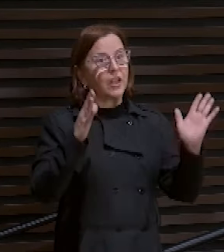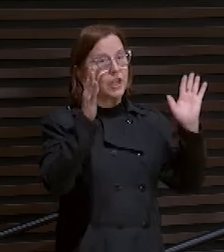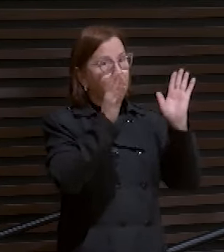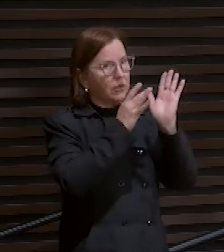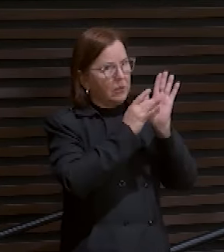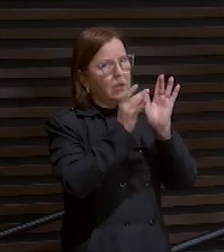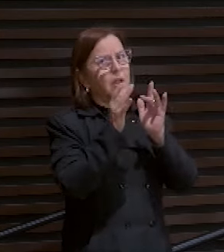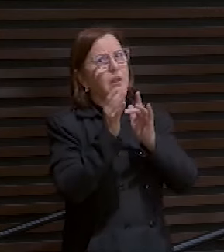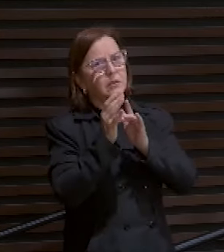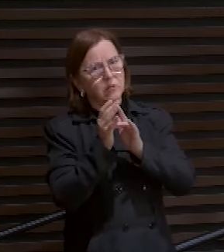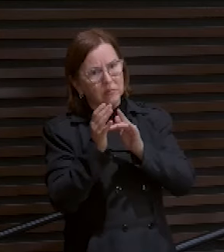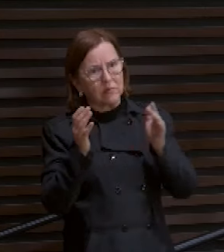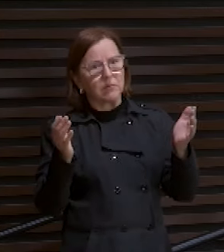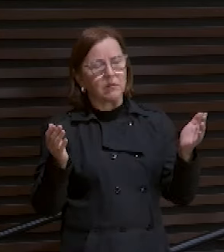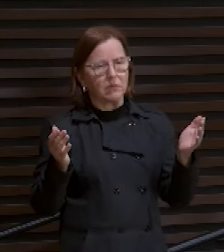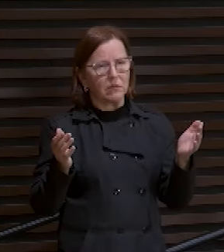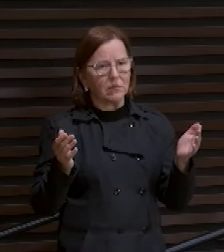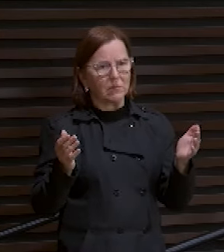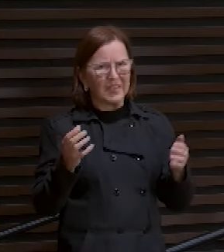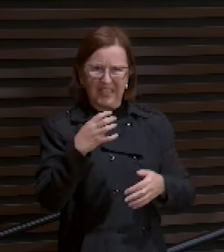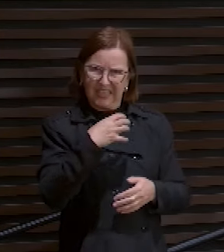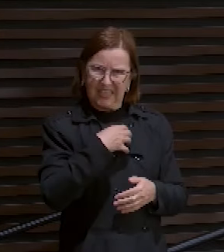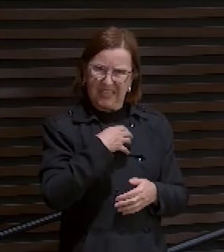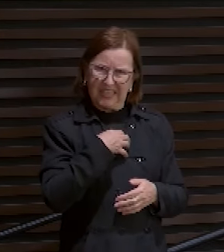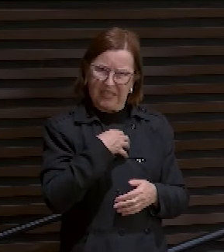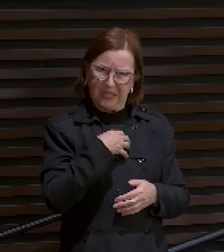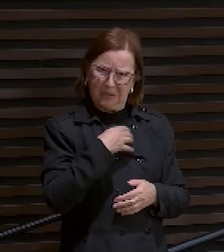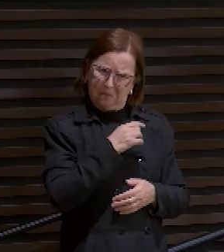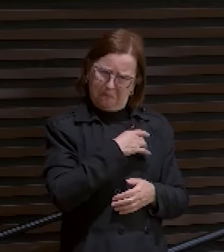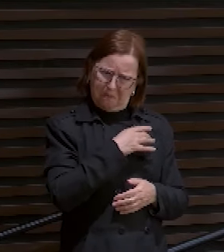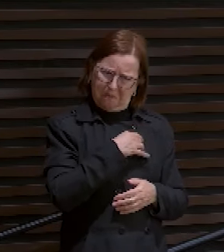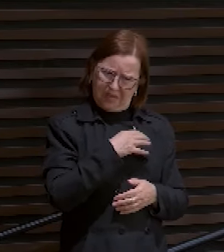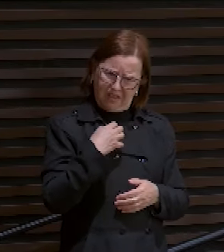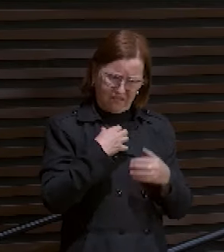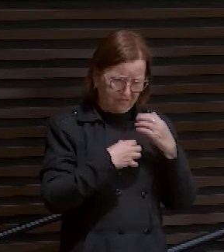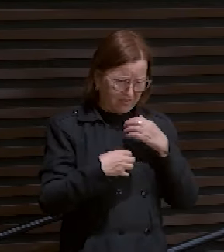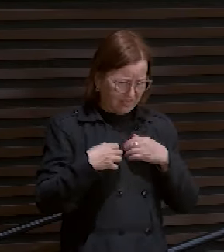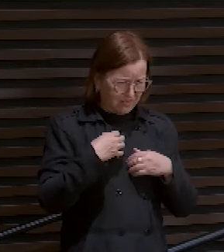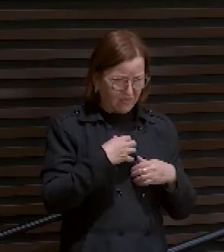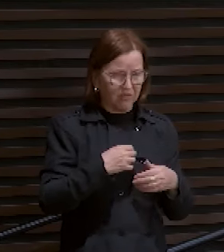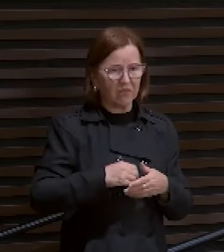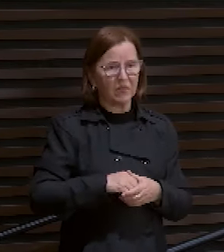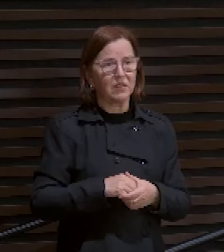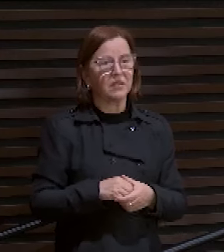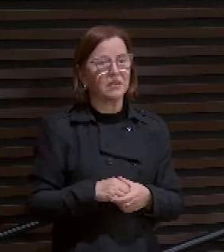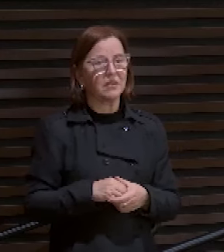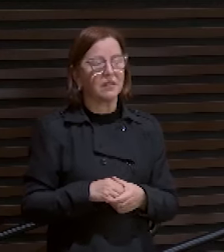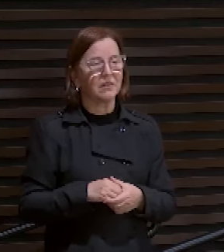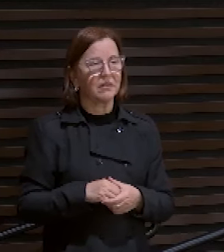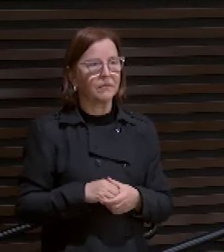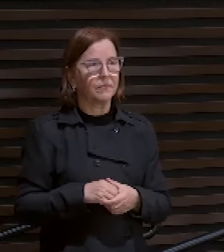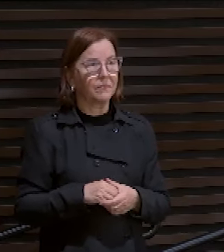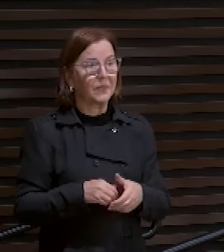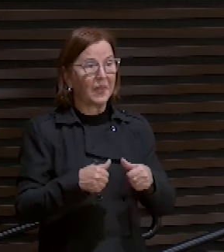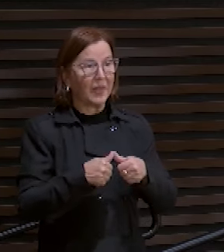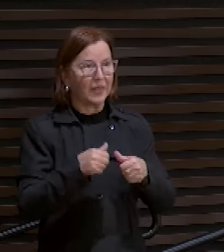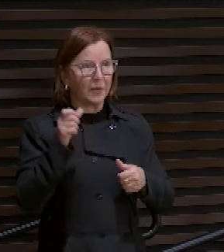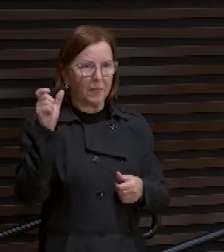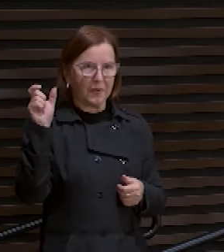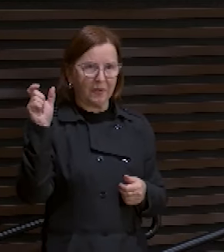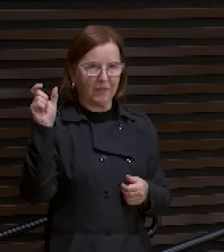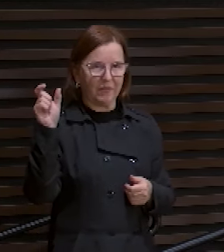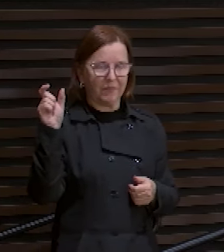Jesus sentindo pavor e angústia. Essa palavra.